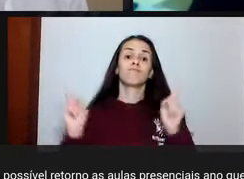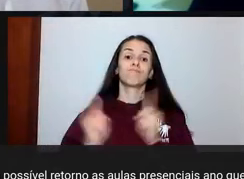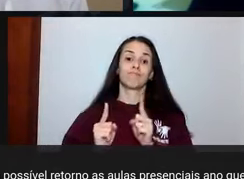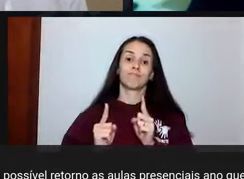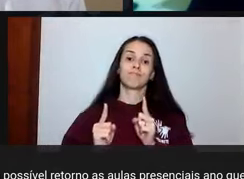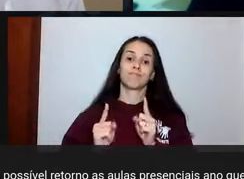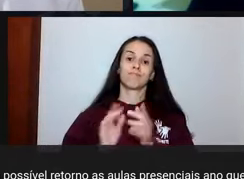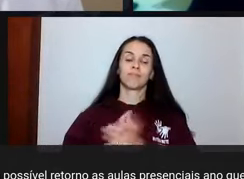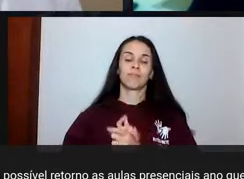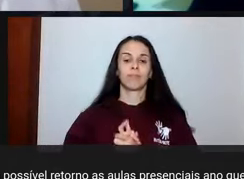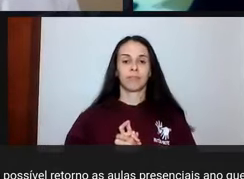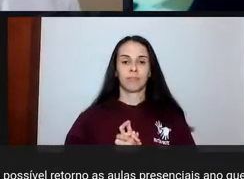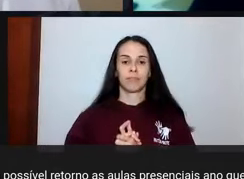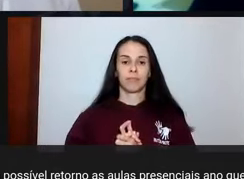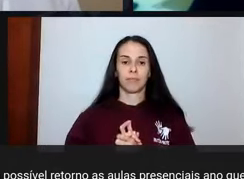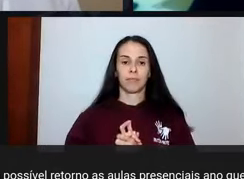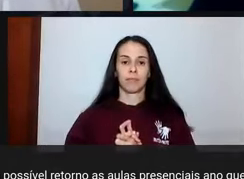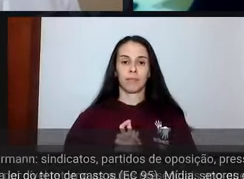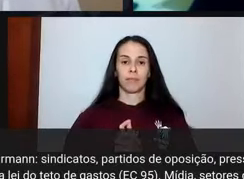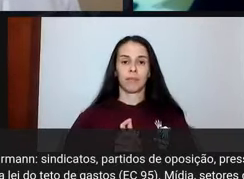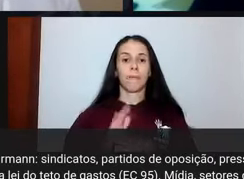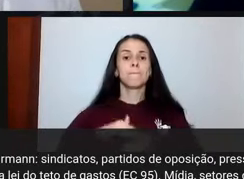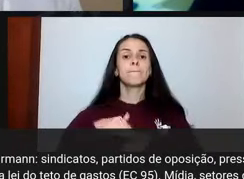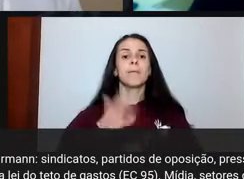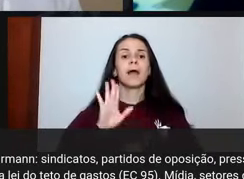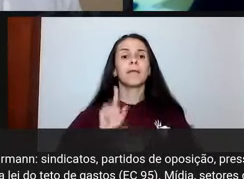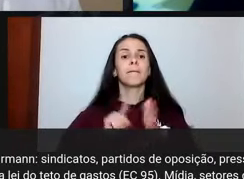Obrigado, professor Burman. Mais alguma pergunta?